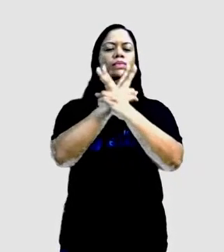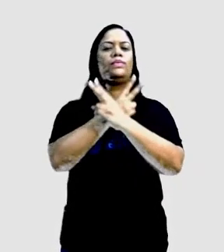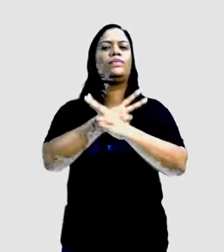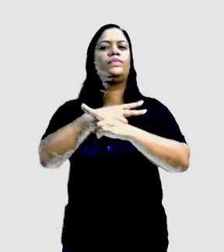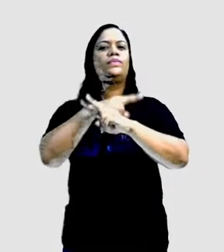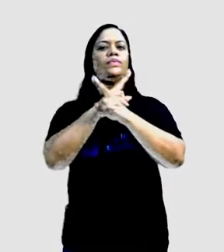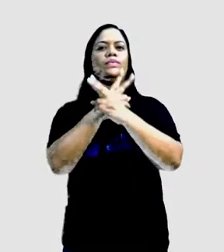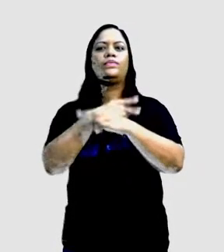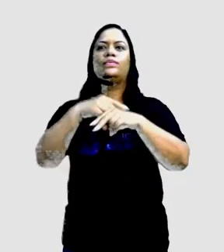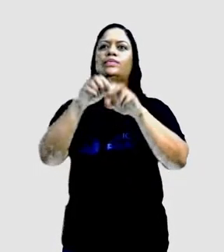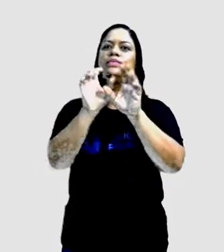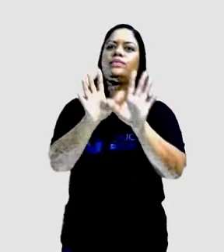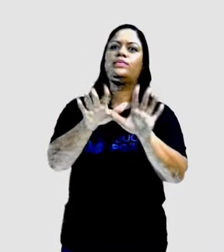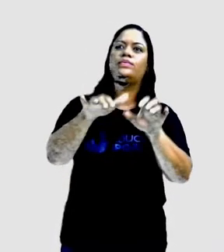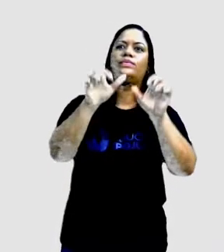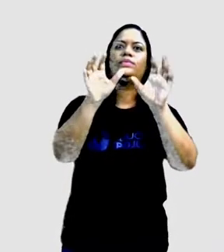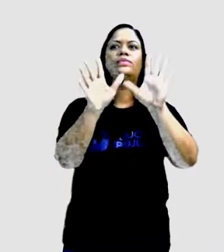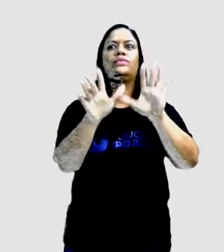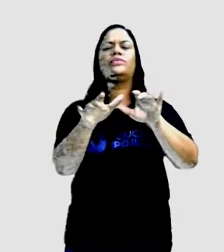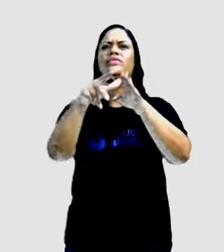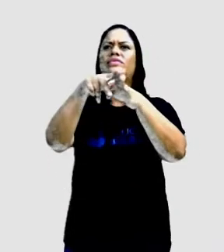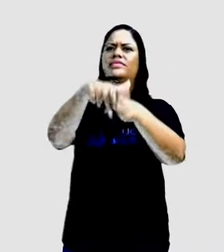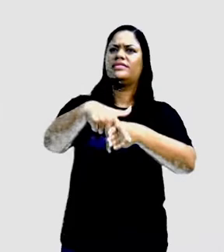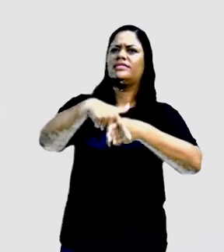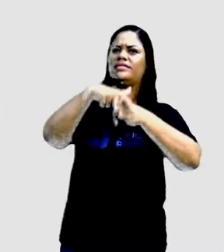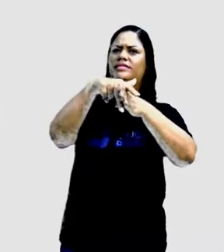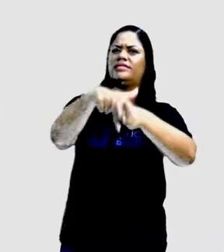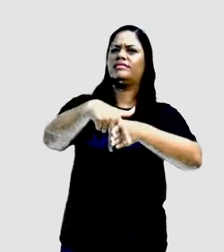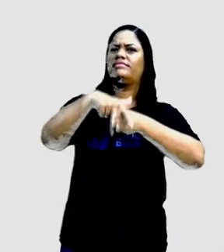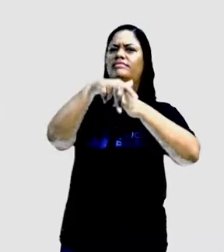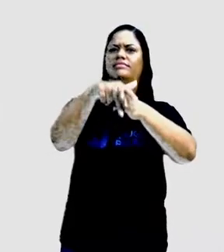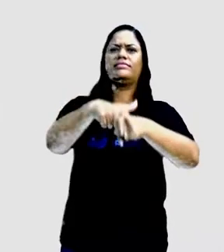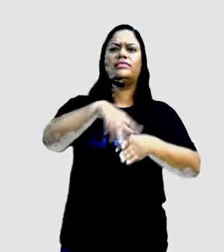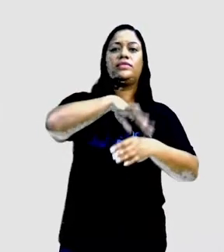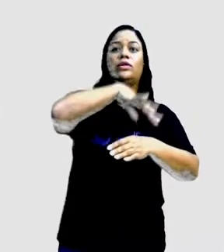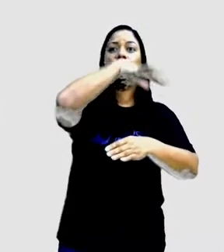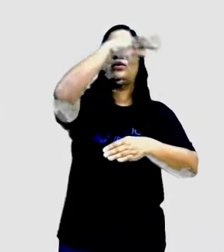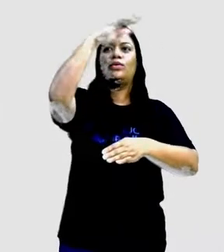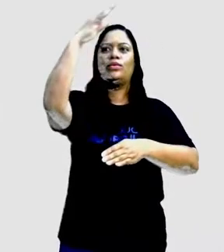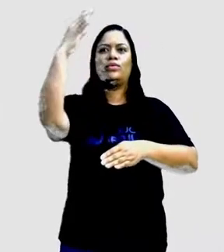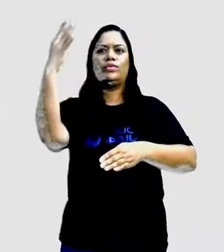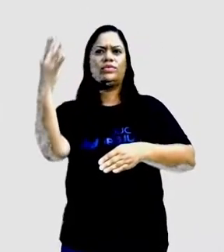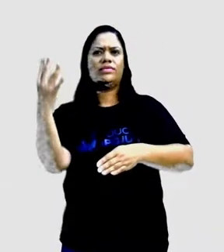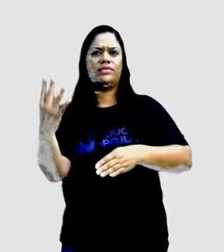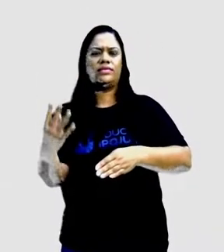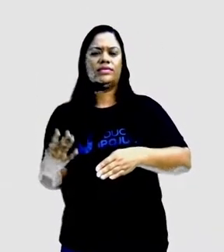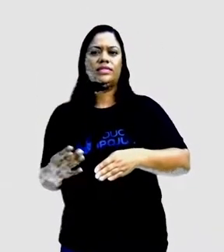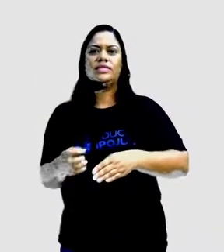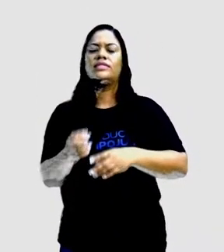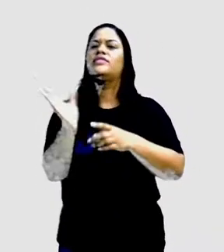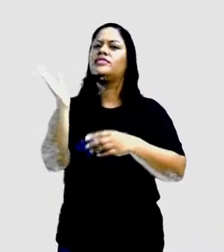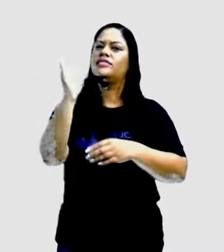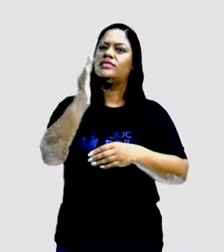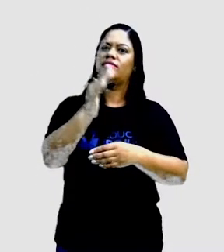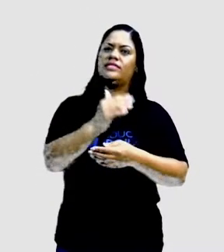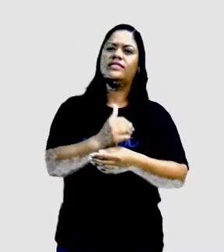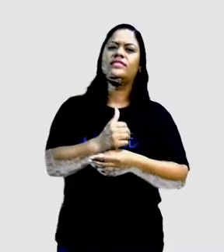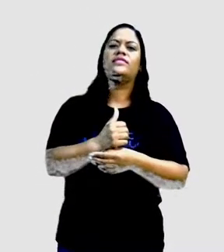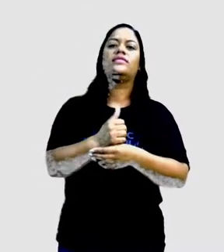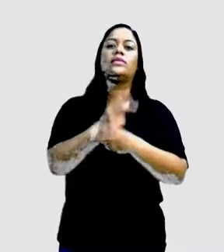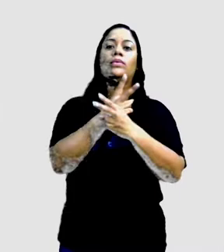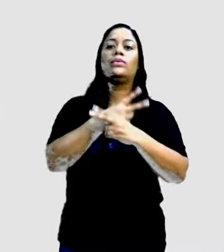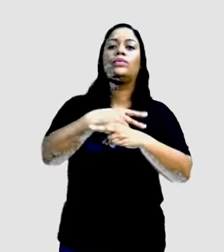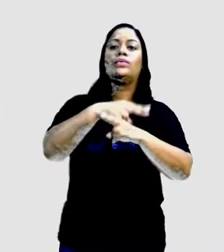momento. Vou montado no jumento, carvalgar o arco-íris. Vem que vem cantar. Vem que vem